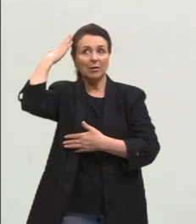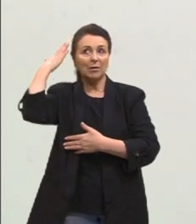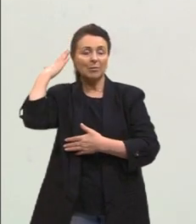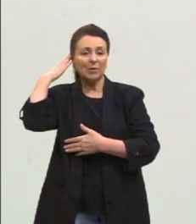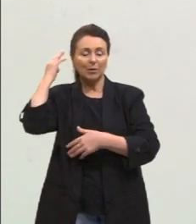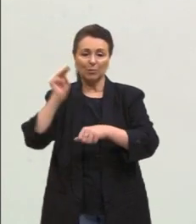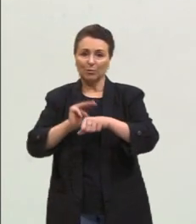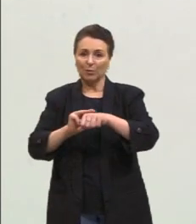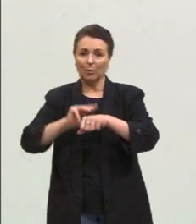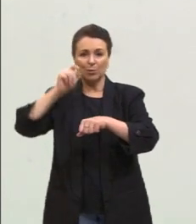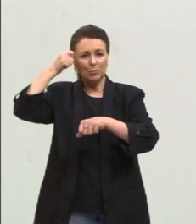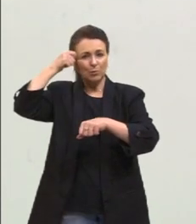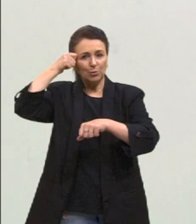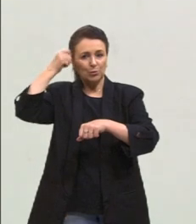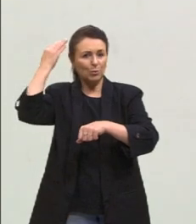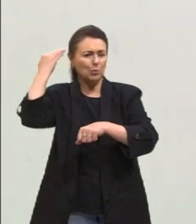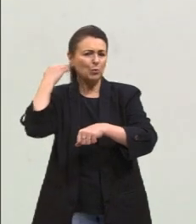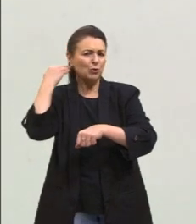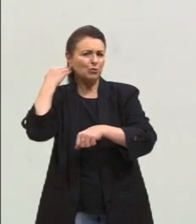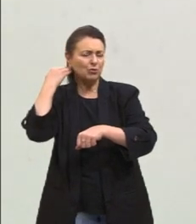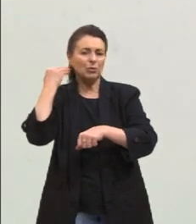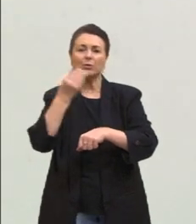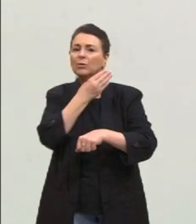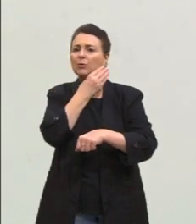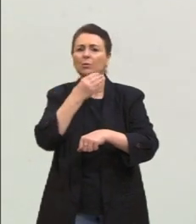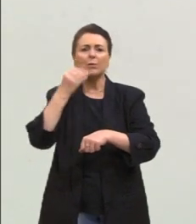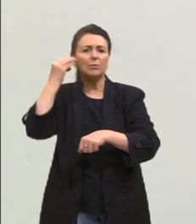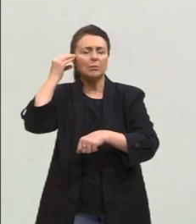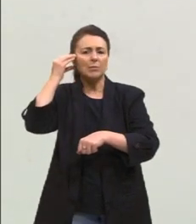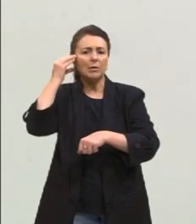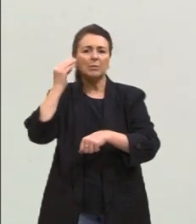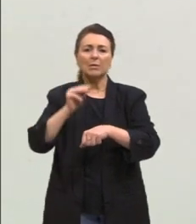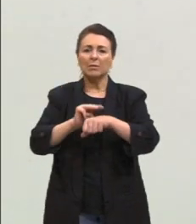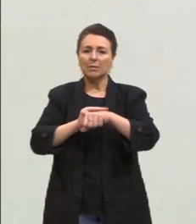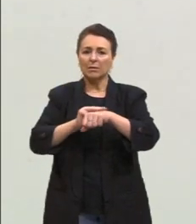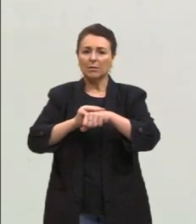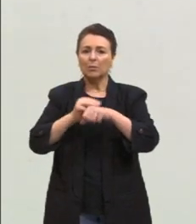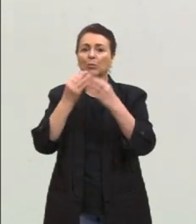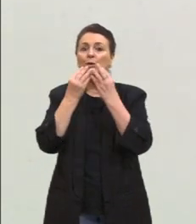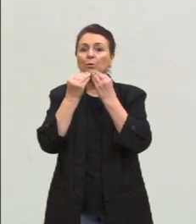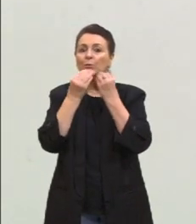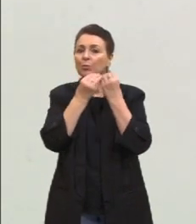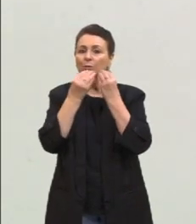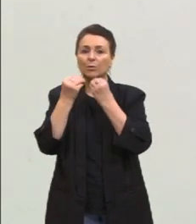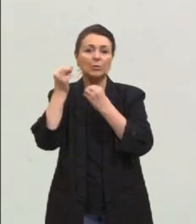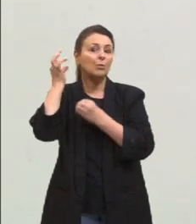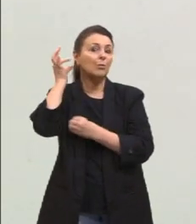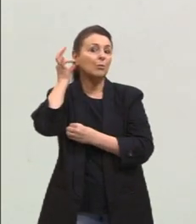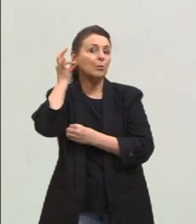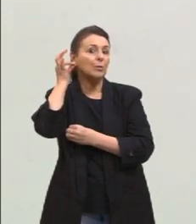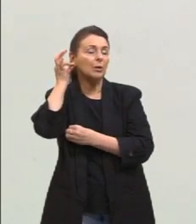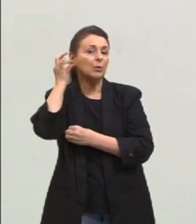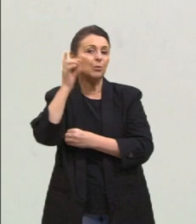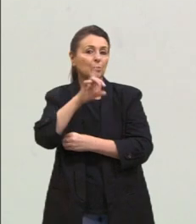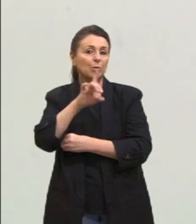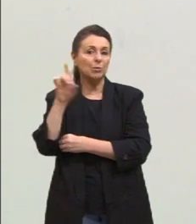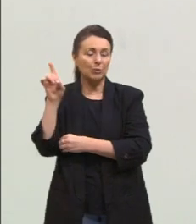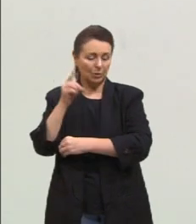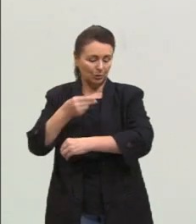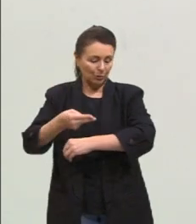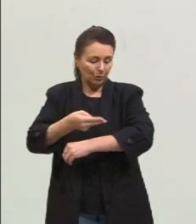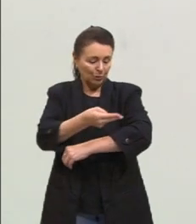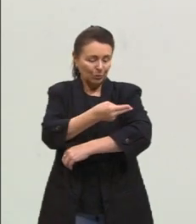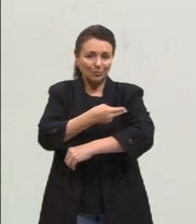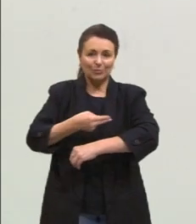escuro, uso ele curto, tenho uma barba castanha, uso ela mais comprida, tenho um brinco na orelha direita, tatuagens nos braços,